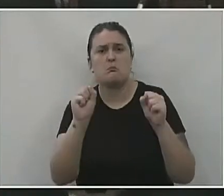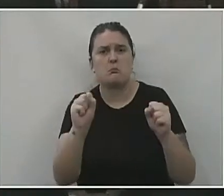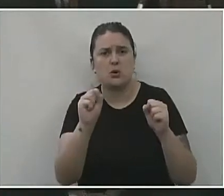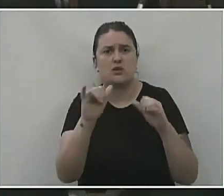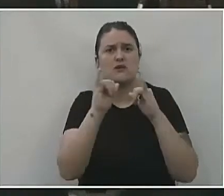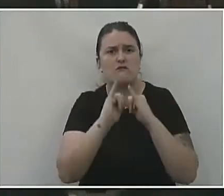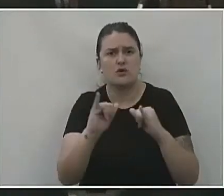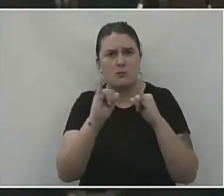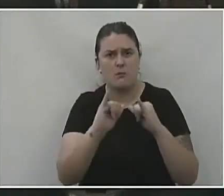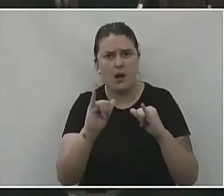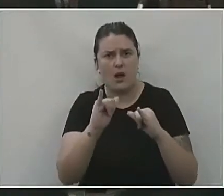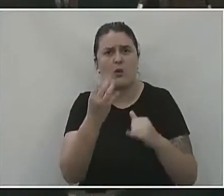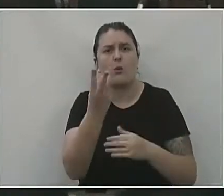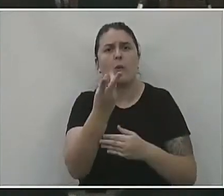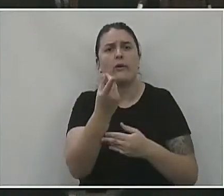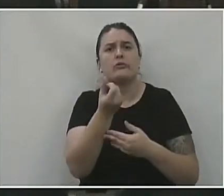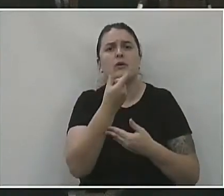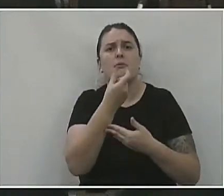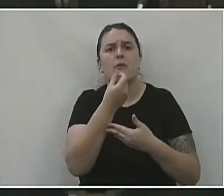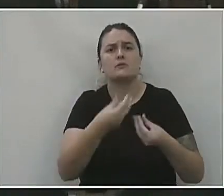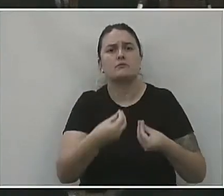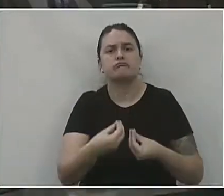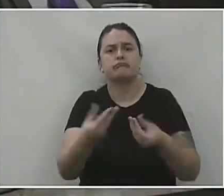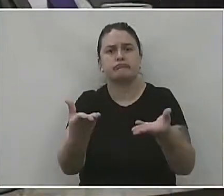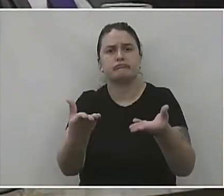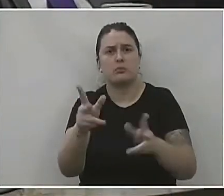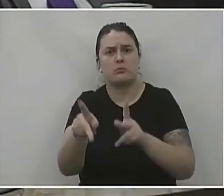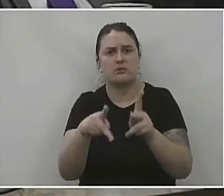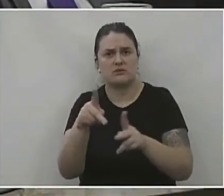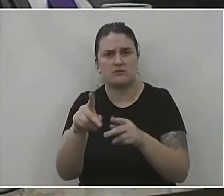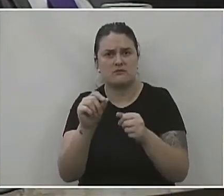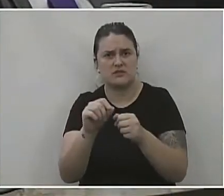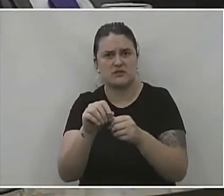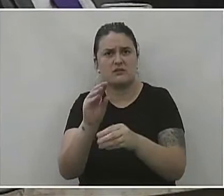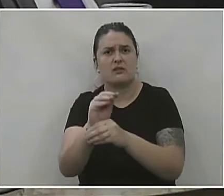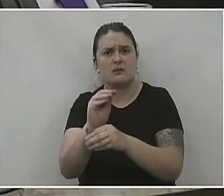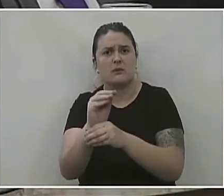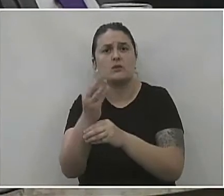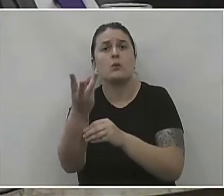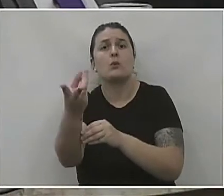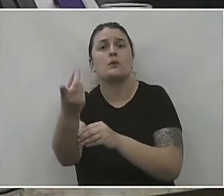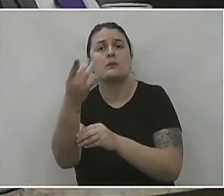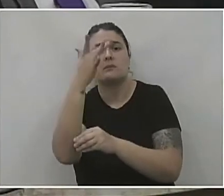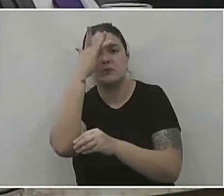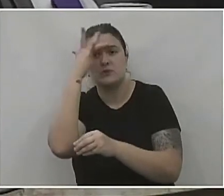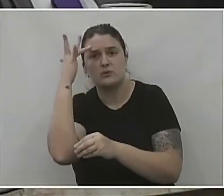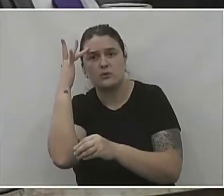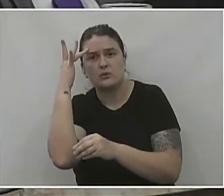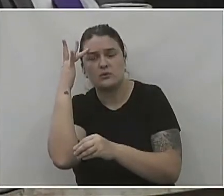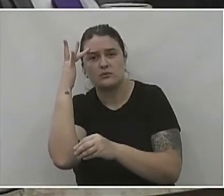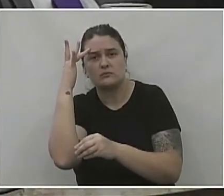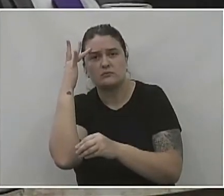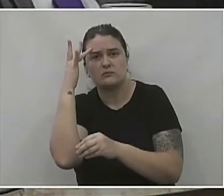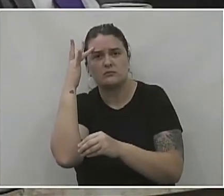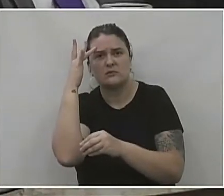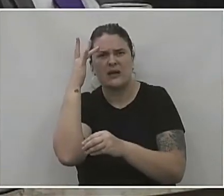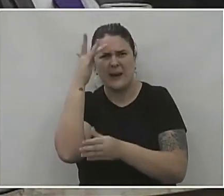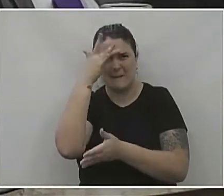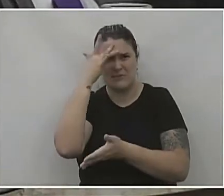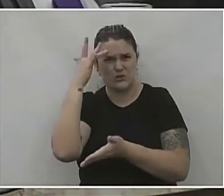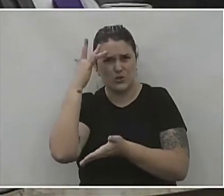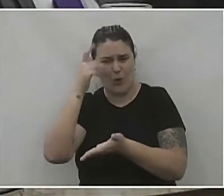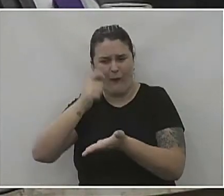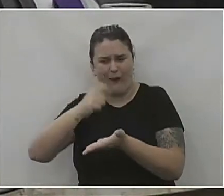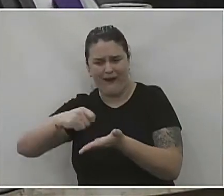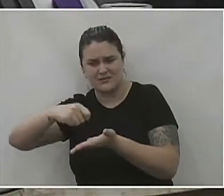quantas cápsulas foram distribuídas à população perfazendo tratamento para quantas pessoas? Os consentimentos assinados, bem